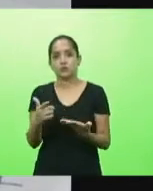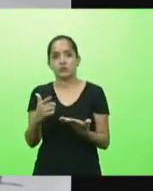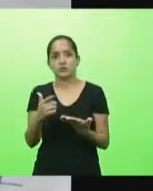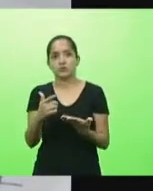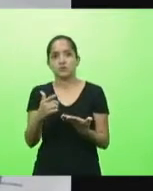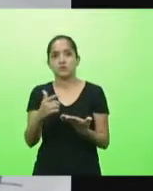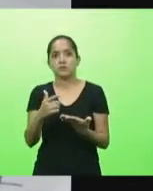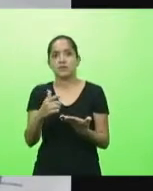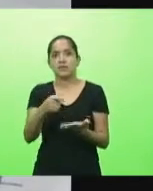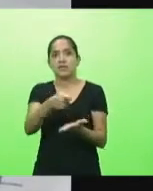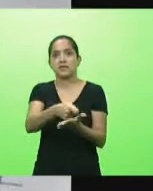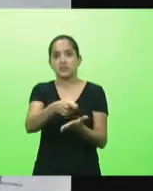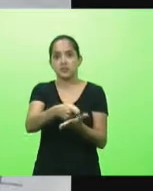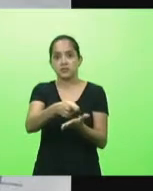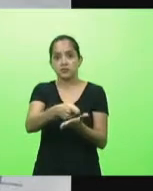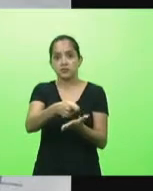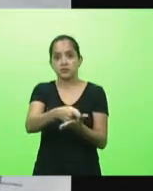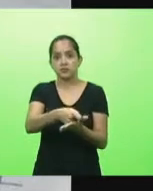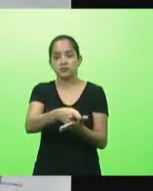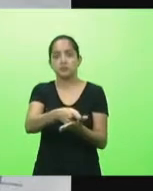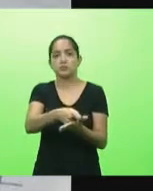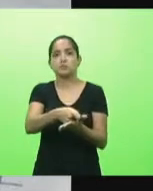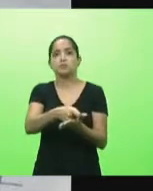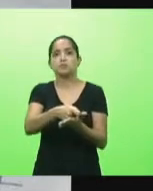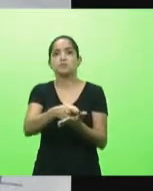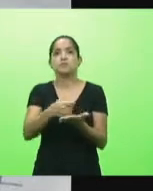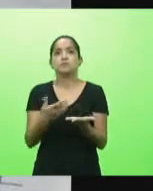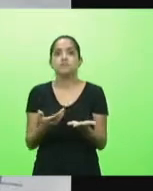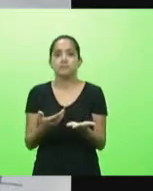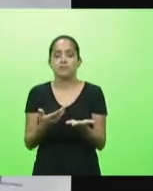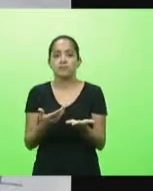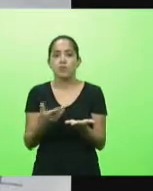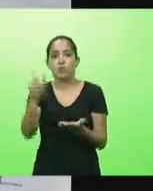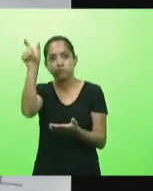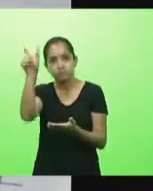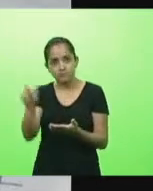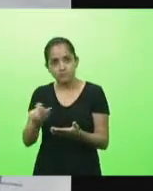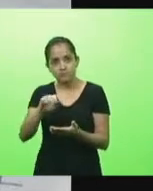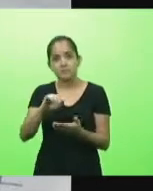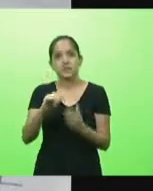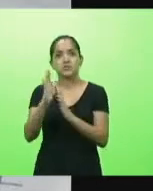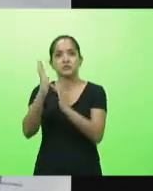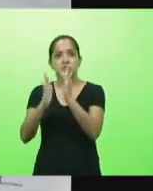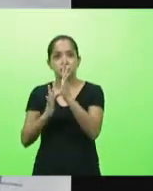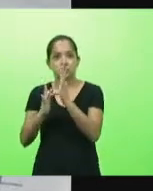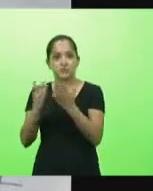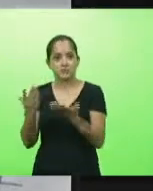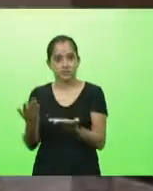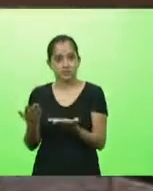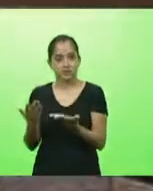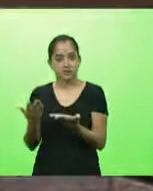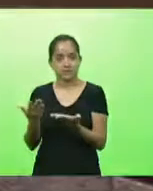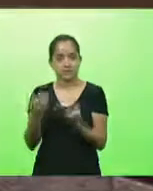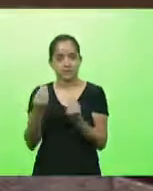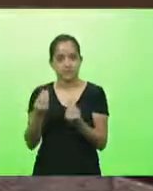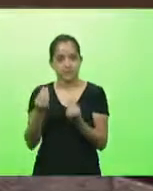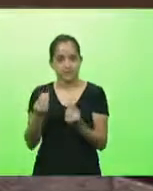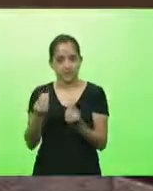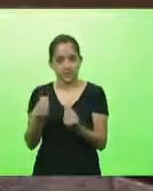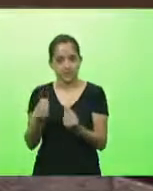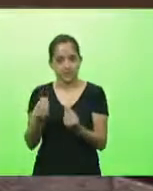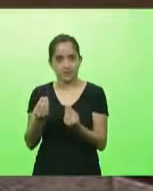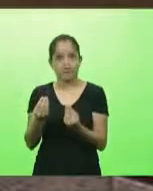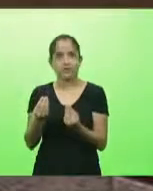Cristo e o Senhor Universal olha só intimou Jesus Cristo você vê que essa pandemia